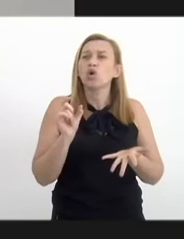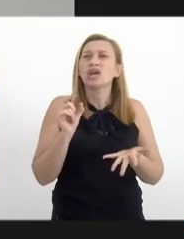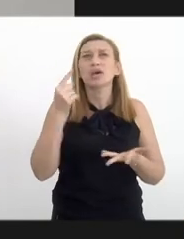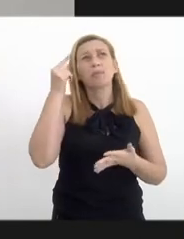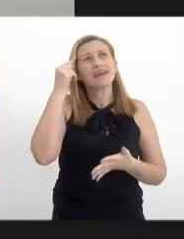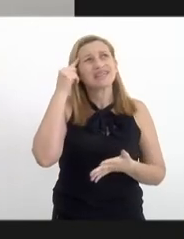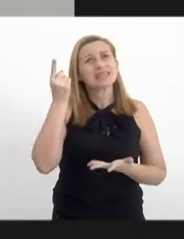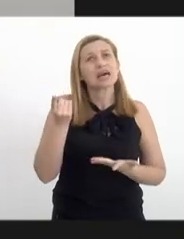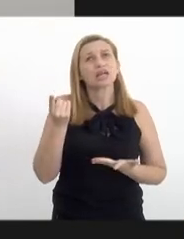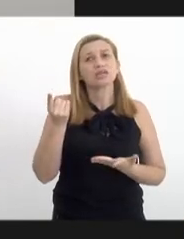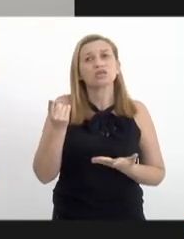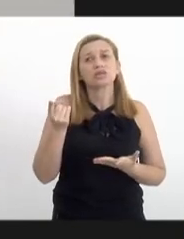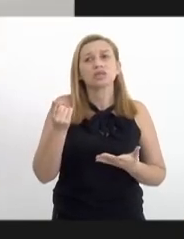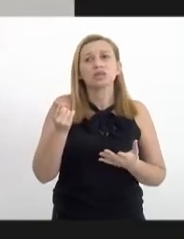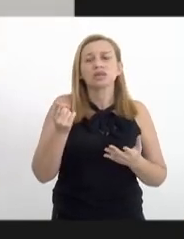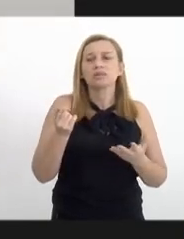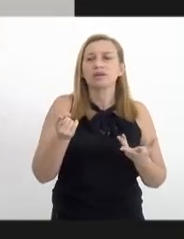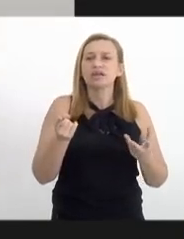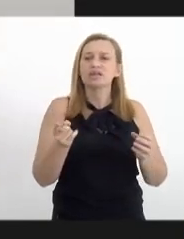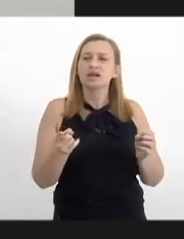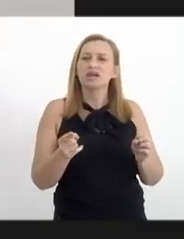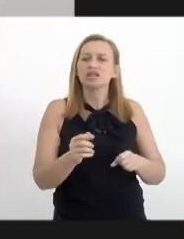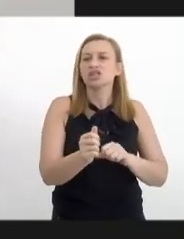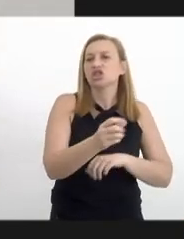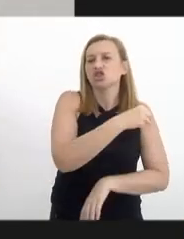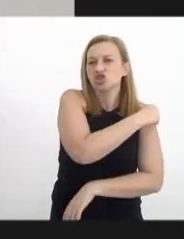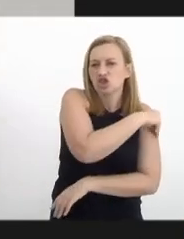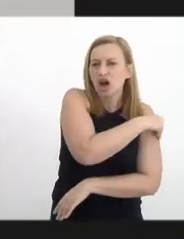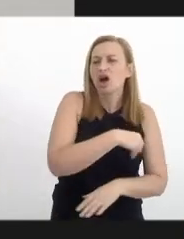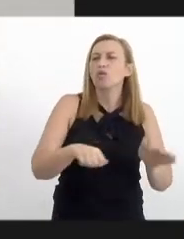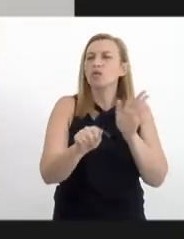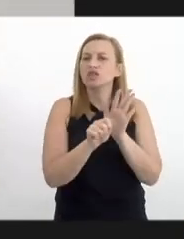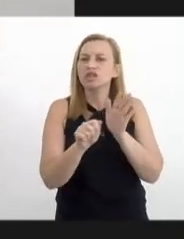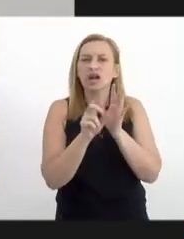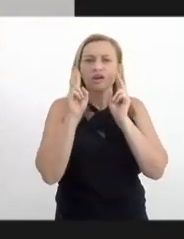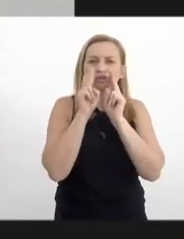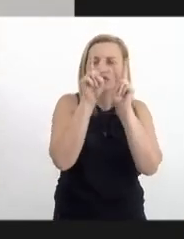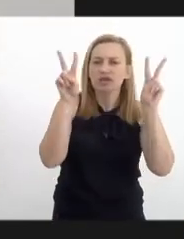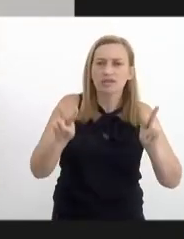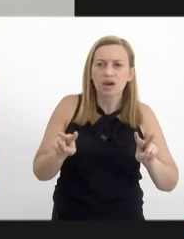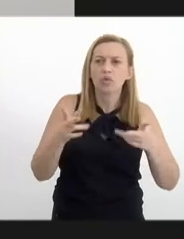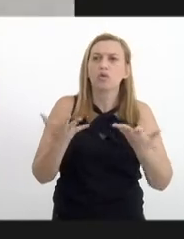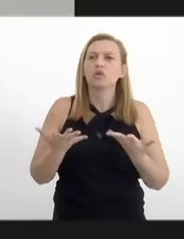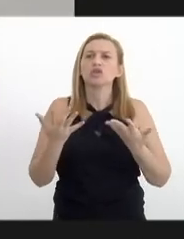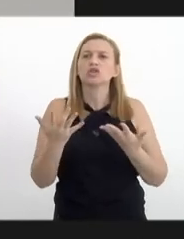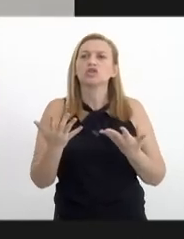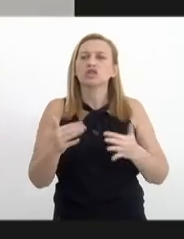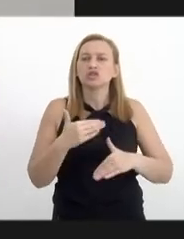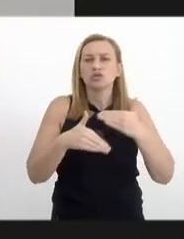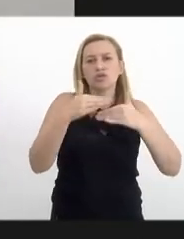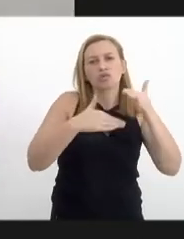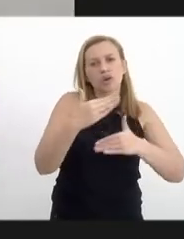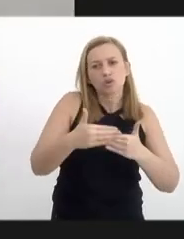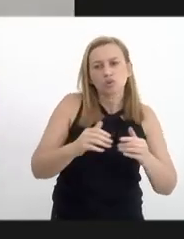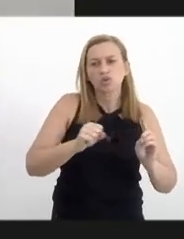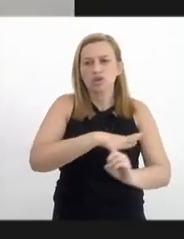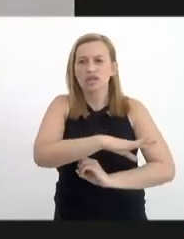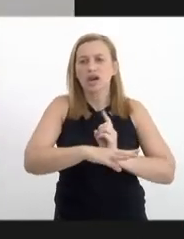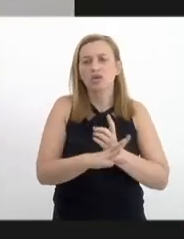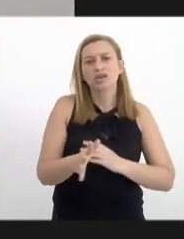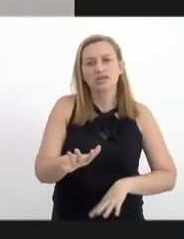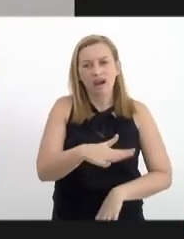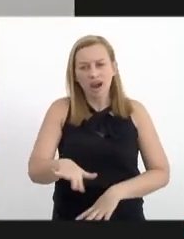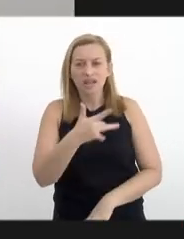pensado para esse tema de álcool e drogas, acho que os colegas falaram de um ponto de vista do desenvolvimento social e a gente aqui na saúde,